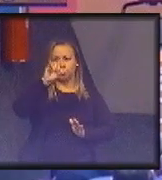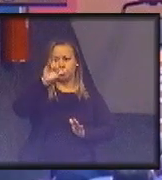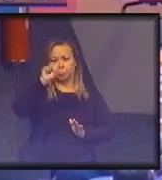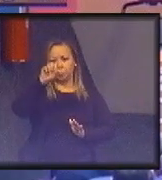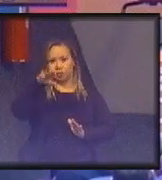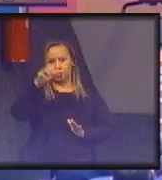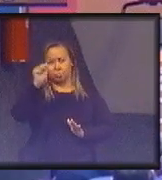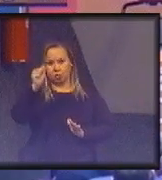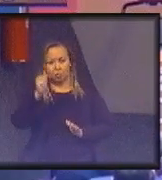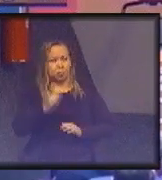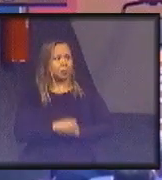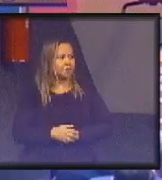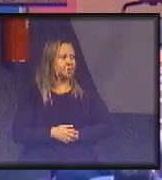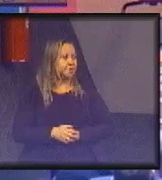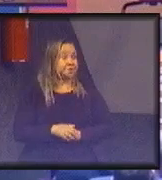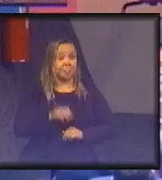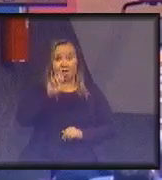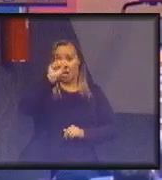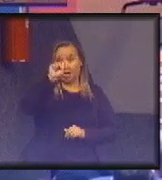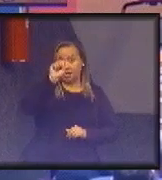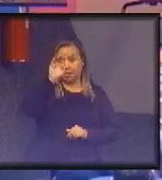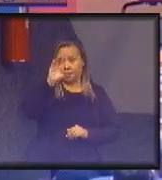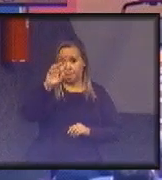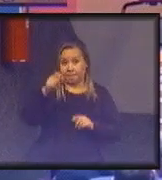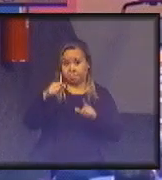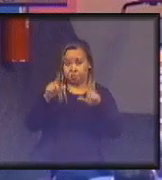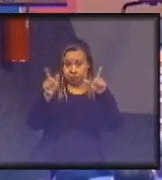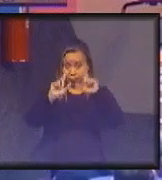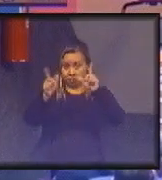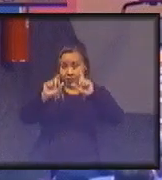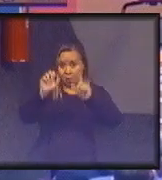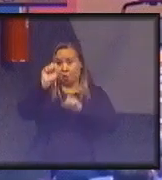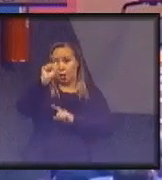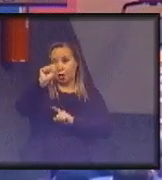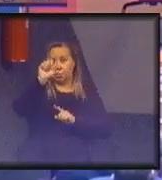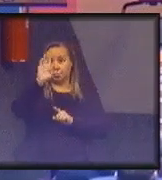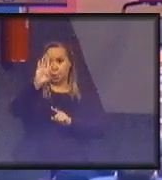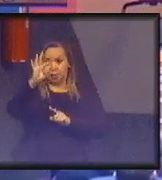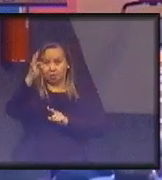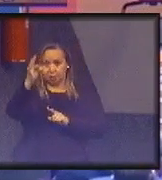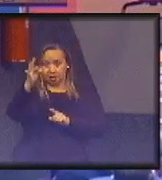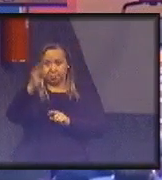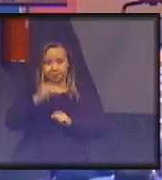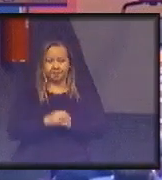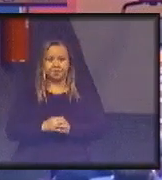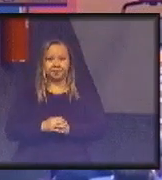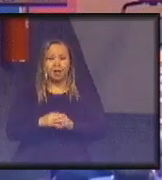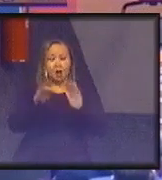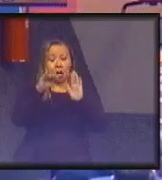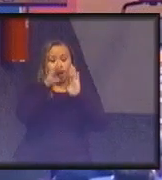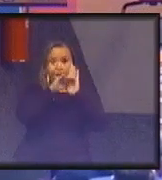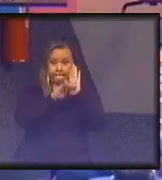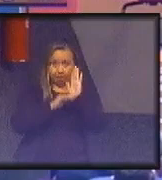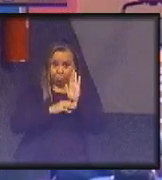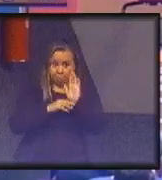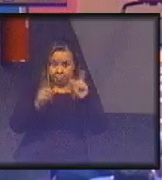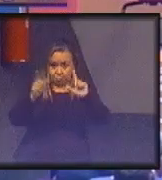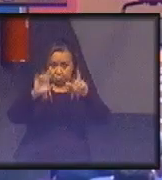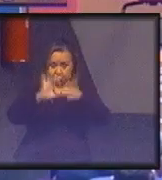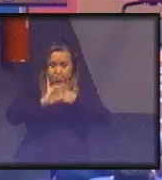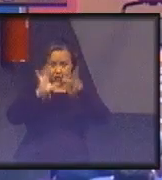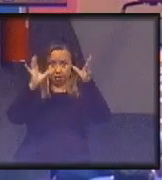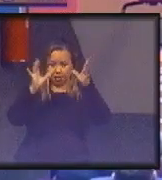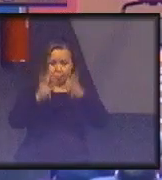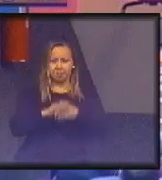Não, mas era no SBT, não era no... Programa Livre. Programa Livre. Daí fui lá falar